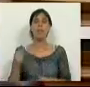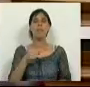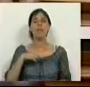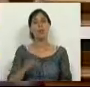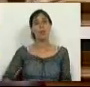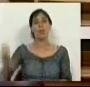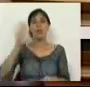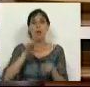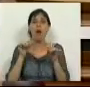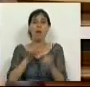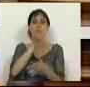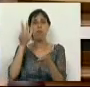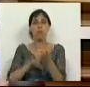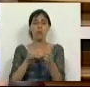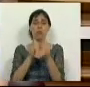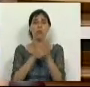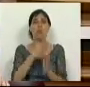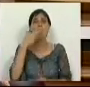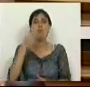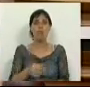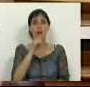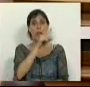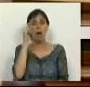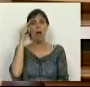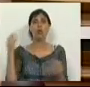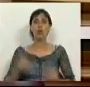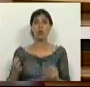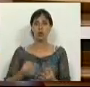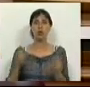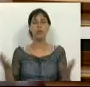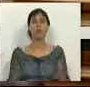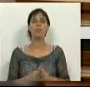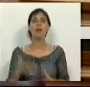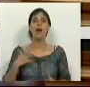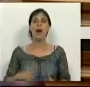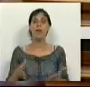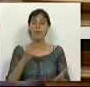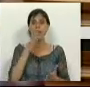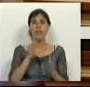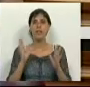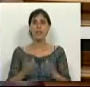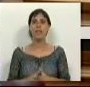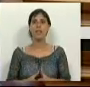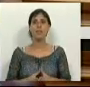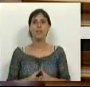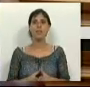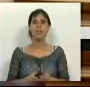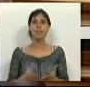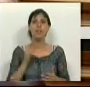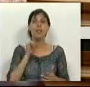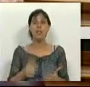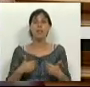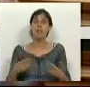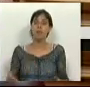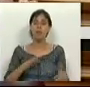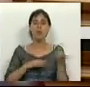mínimo nacional e que aí foi aprovada por unanimidade e gostaria de dizer o seguinte, se me